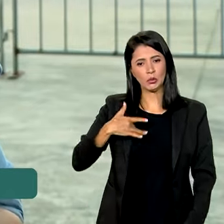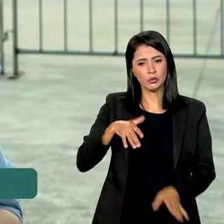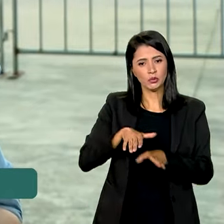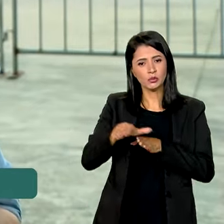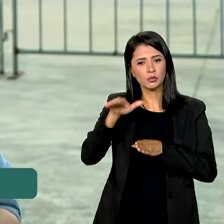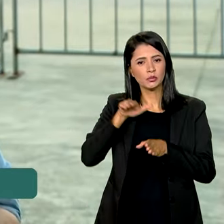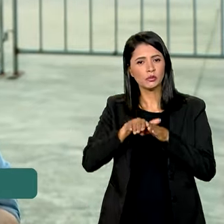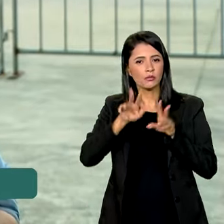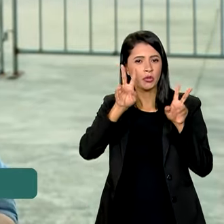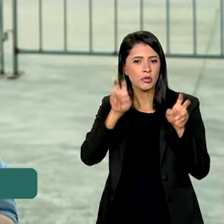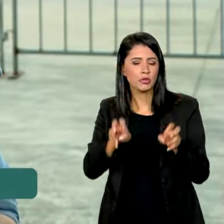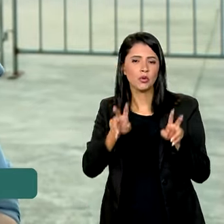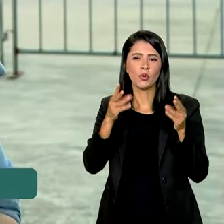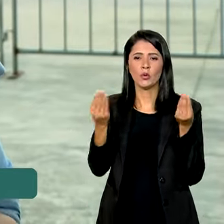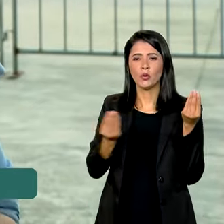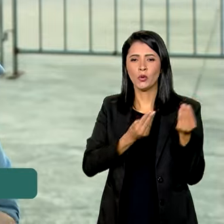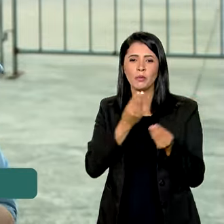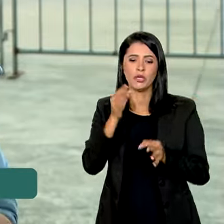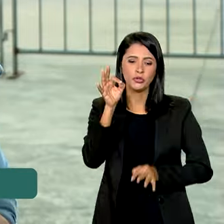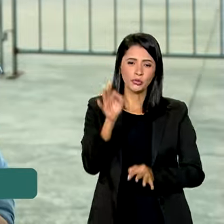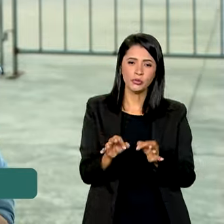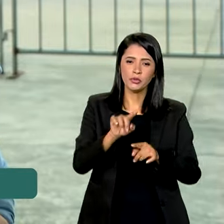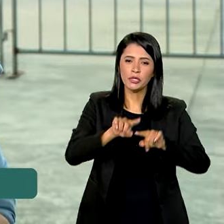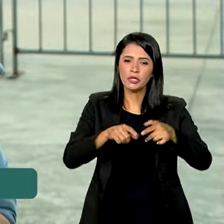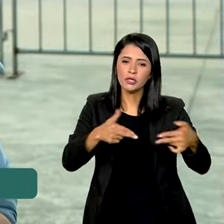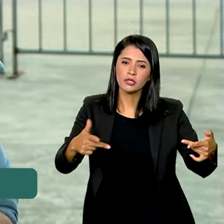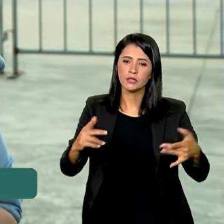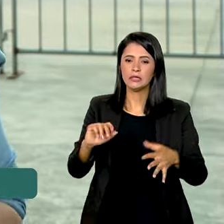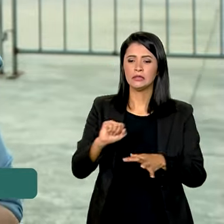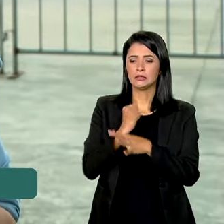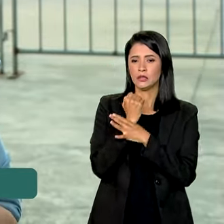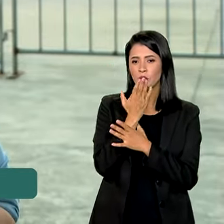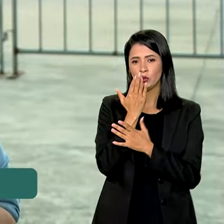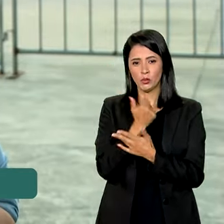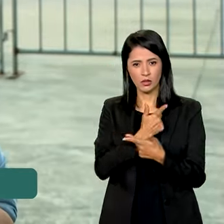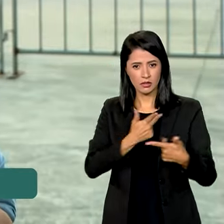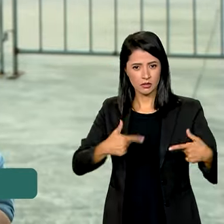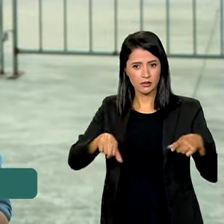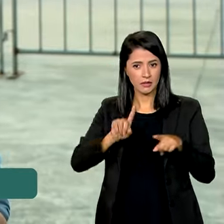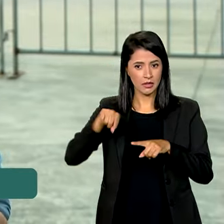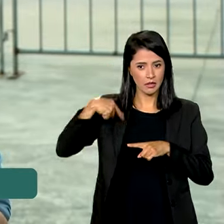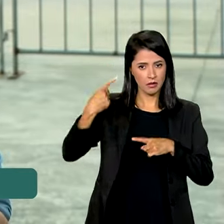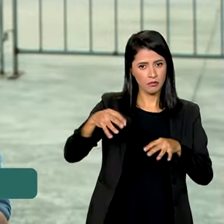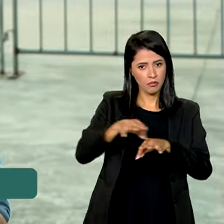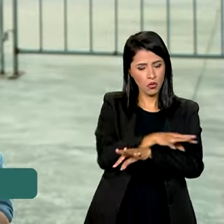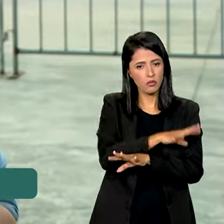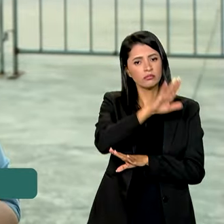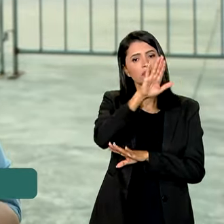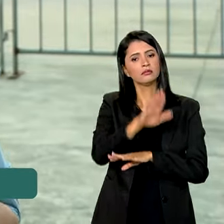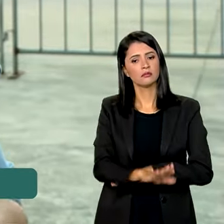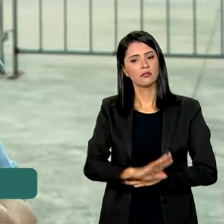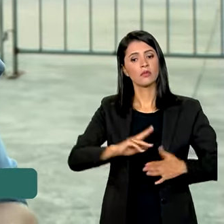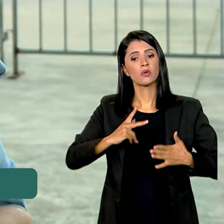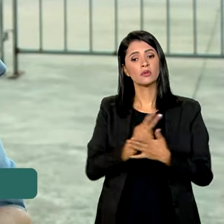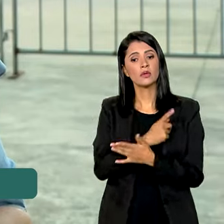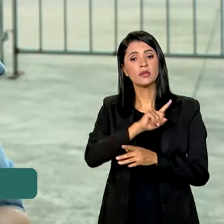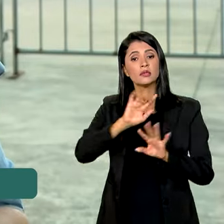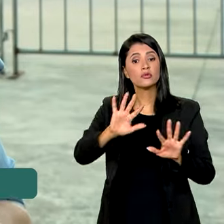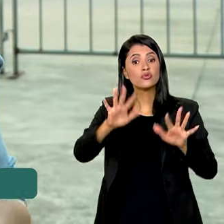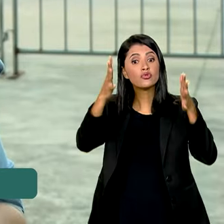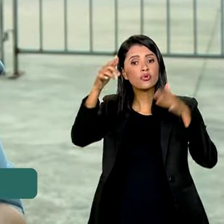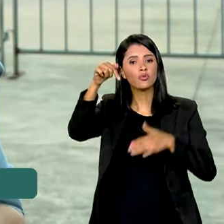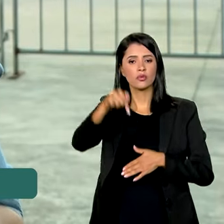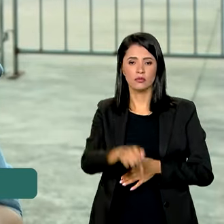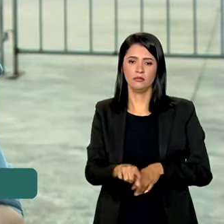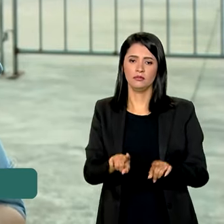orientações sobre temas como questões jurídicas e segurança alimentar. Depois da cerimônia, à tarde, acontecem diversos shows por